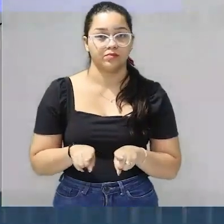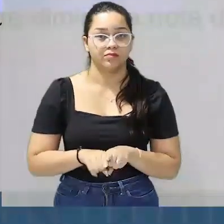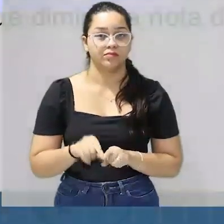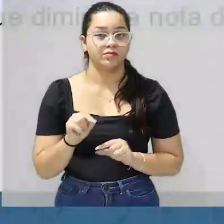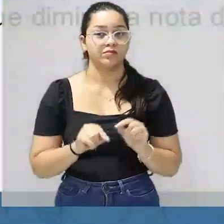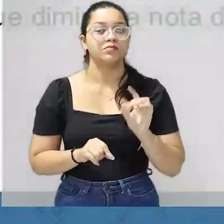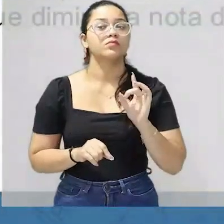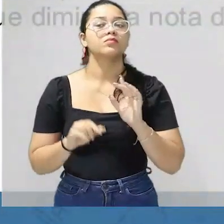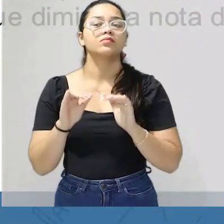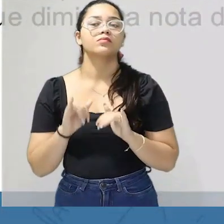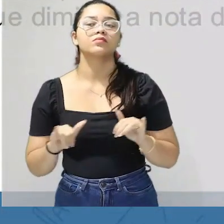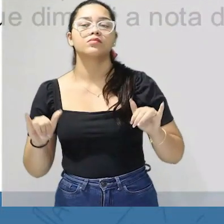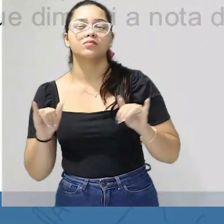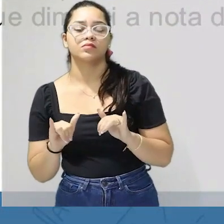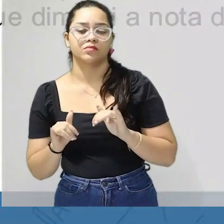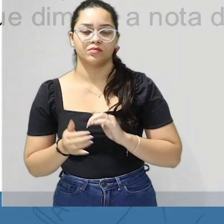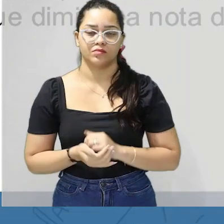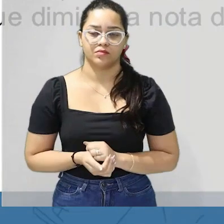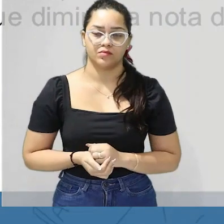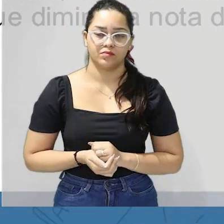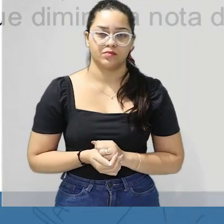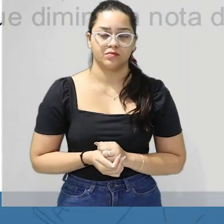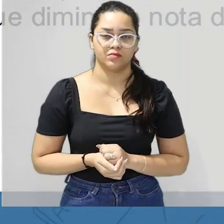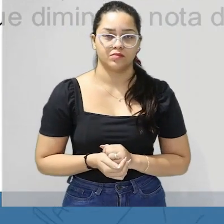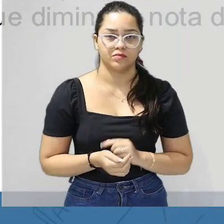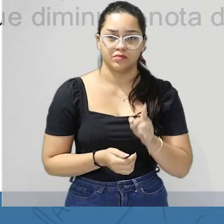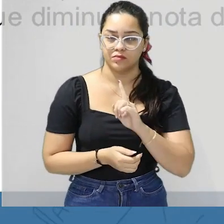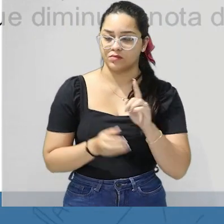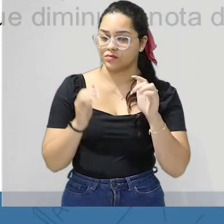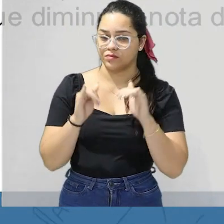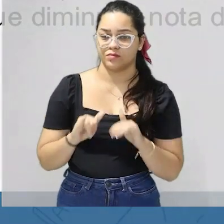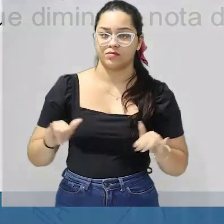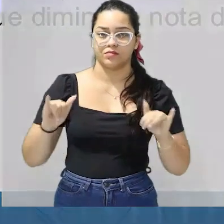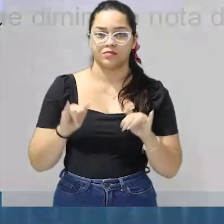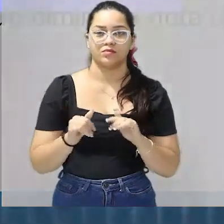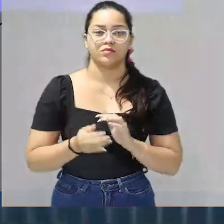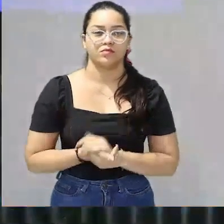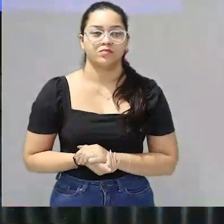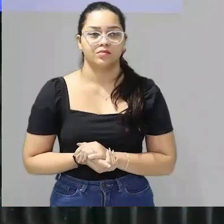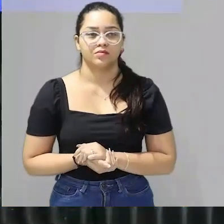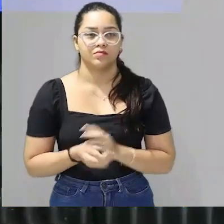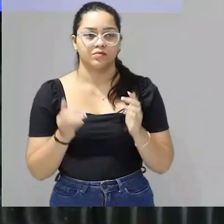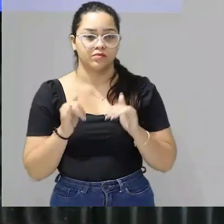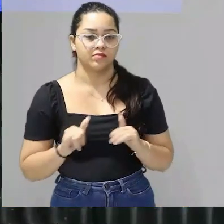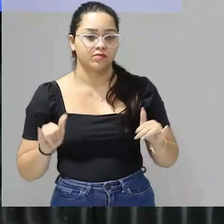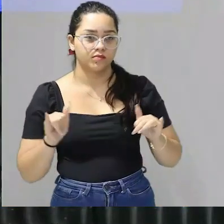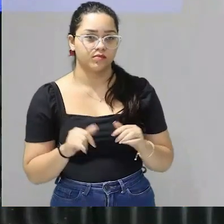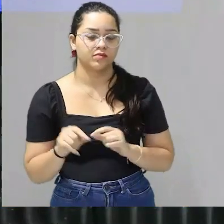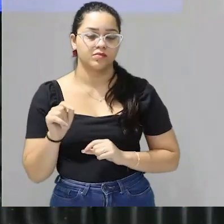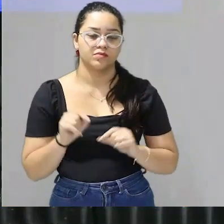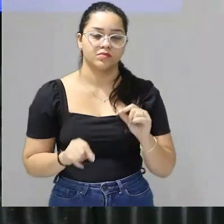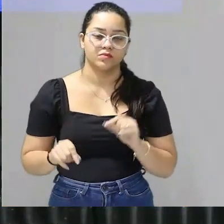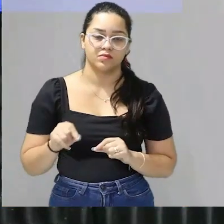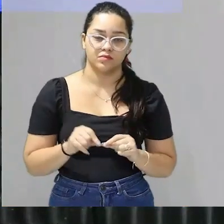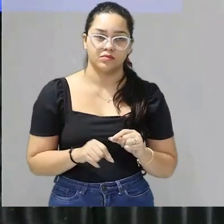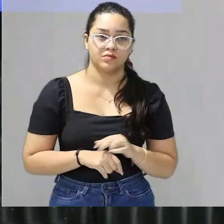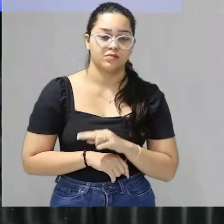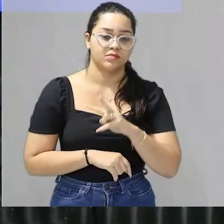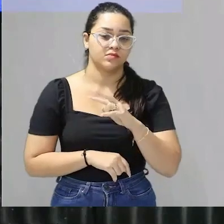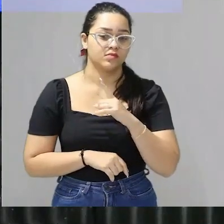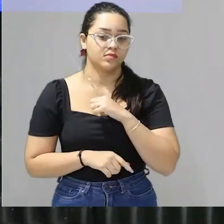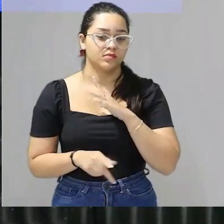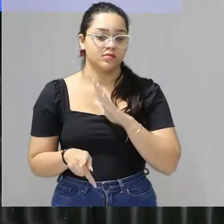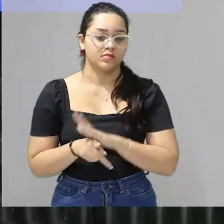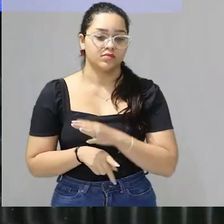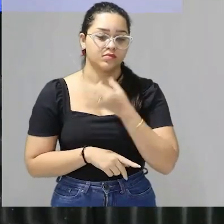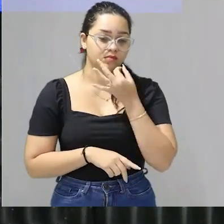vocês não é informação tese não é informação informação vai a informação ela vai ficar lá nos